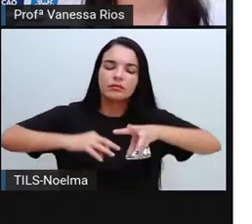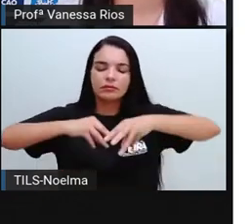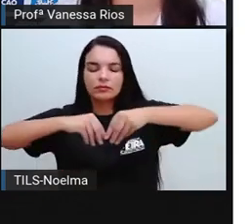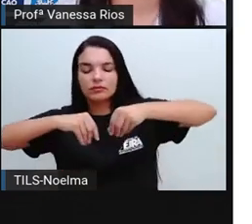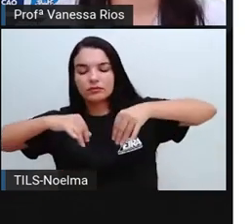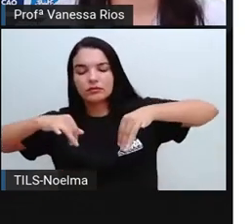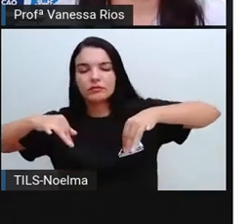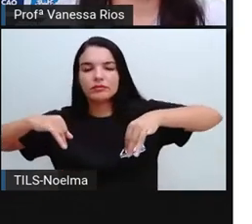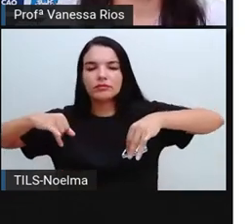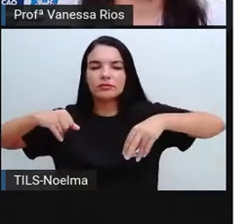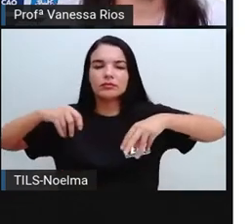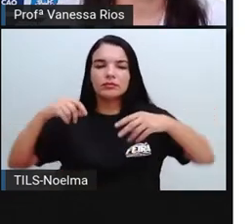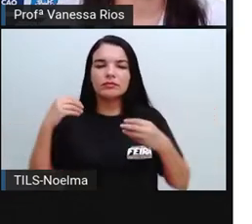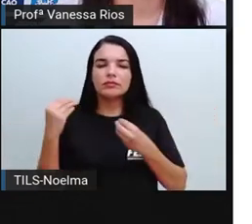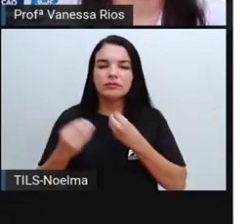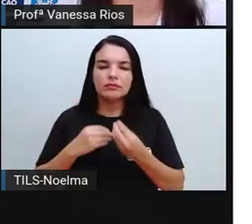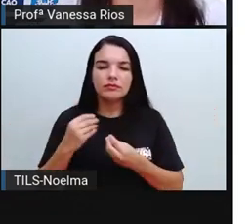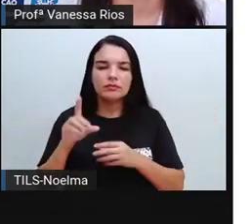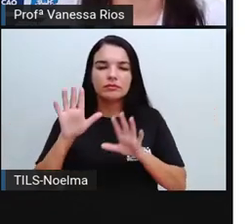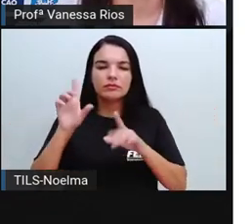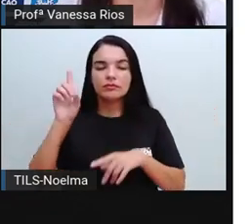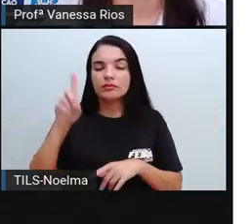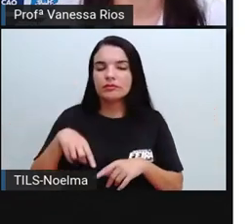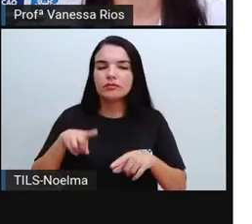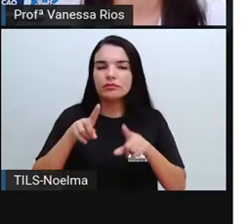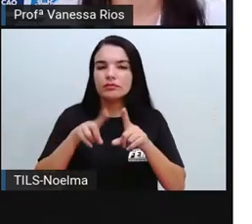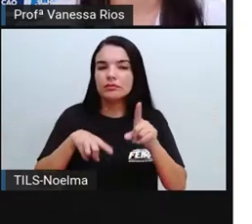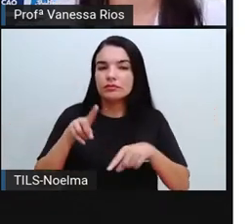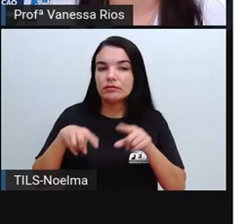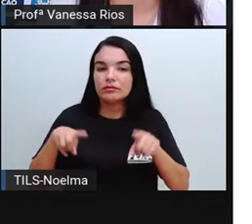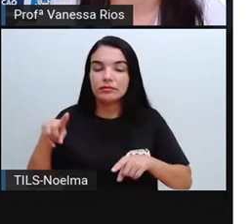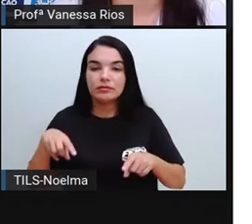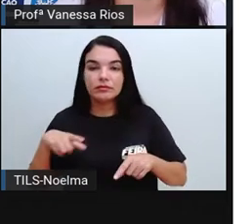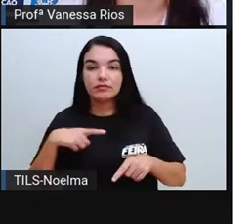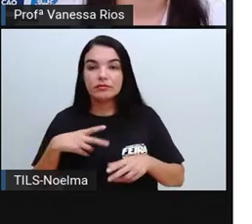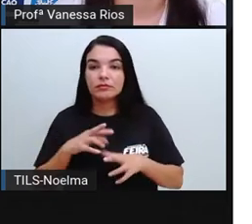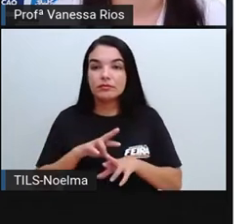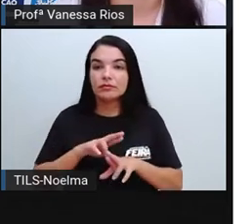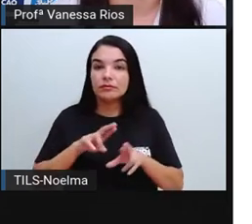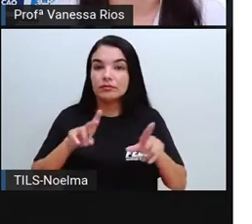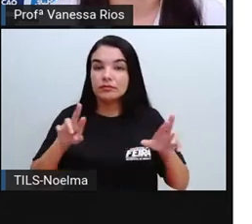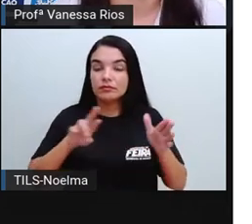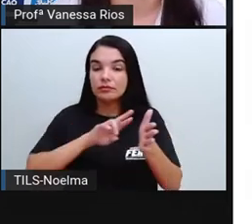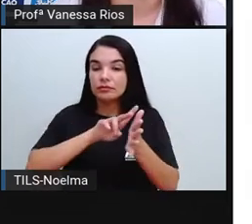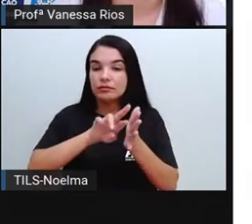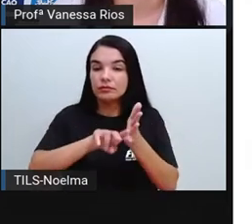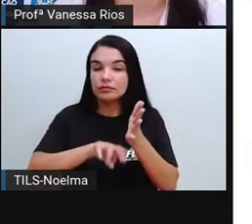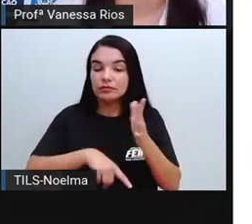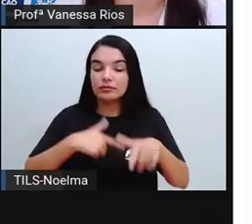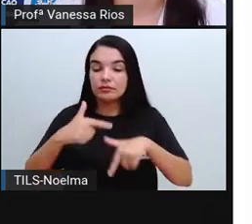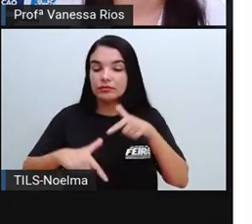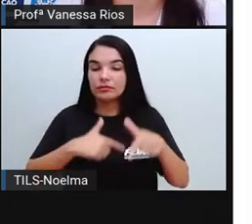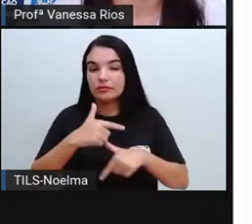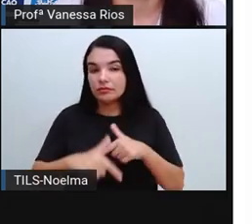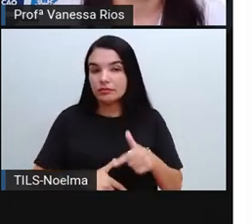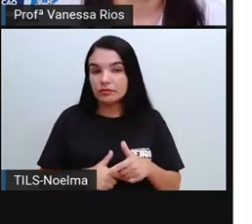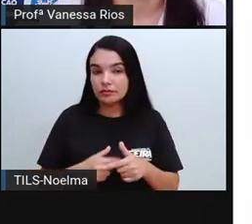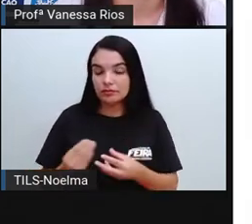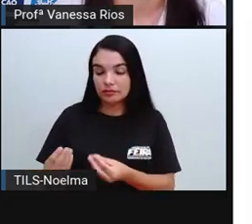agricultura é variada e ela está aí dentro de diversas atividades nos oferecendo aquilo que a gente